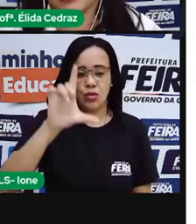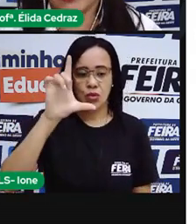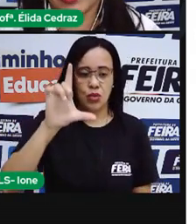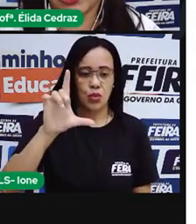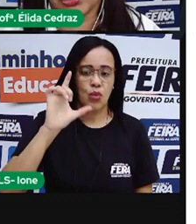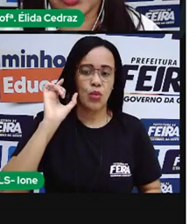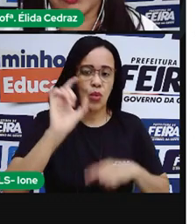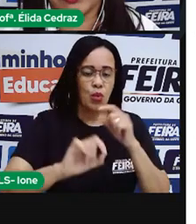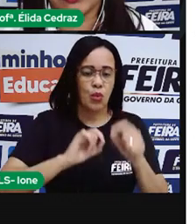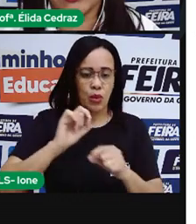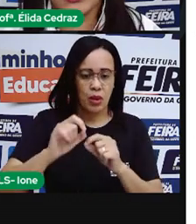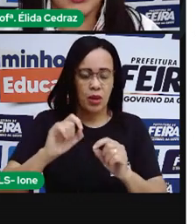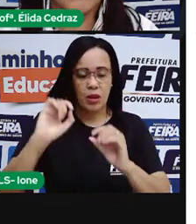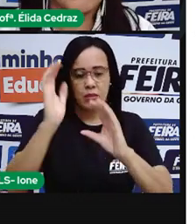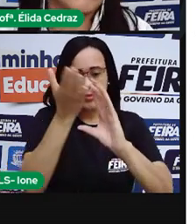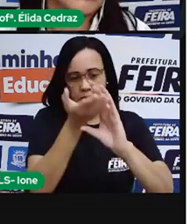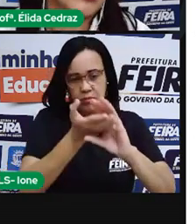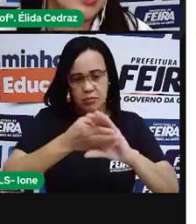Lua minguante.